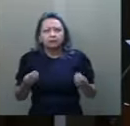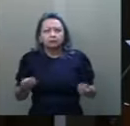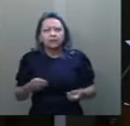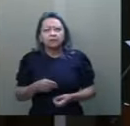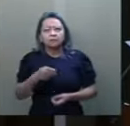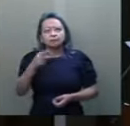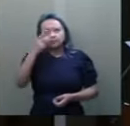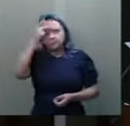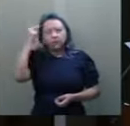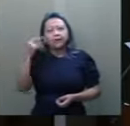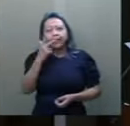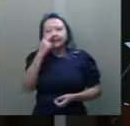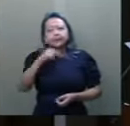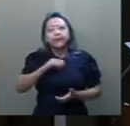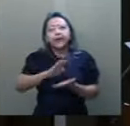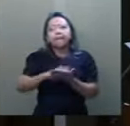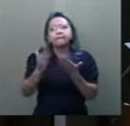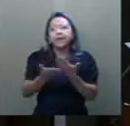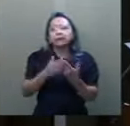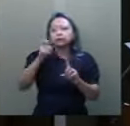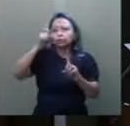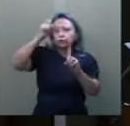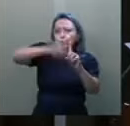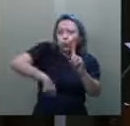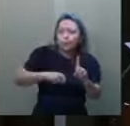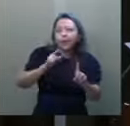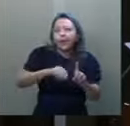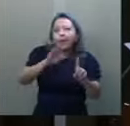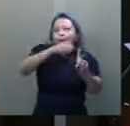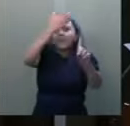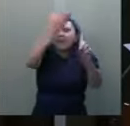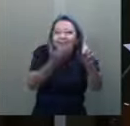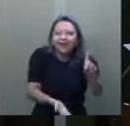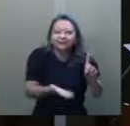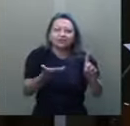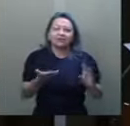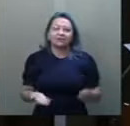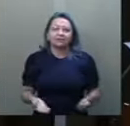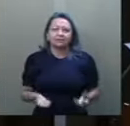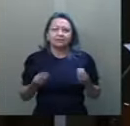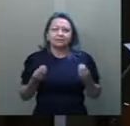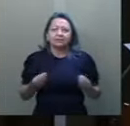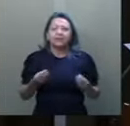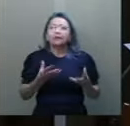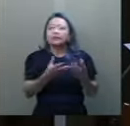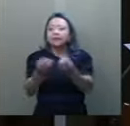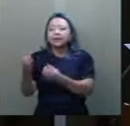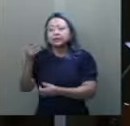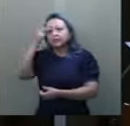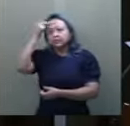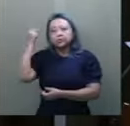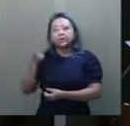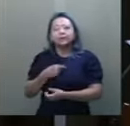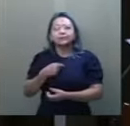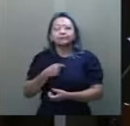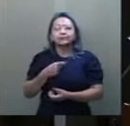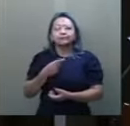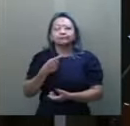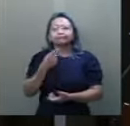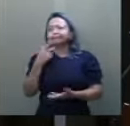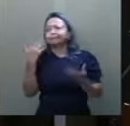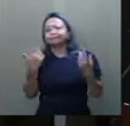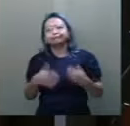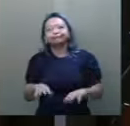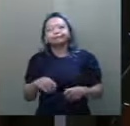acha que a ameaça de estupro é homenagem. E tanta gente relativiza, releva,